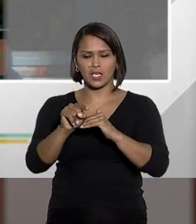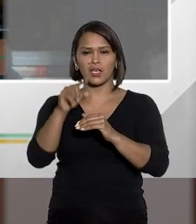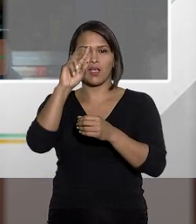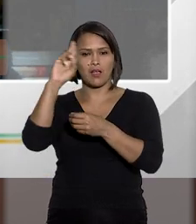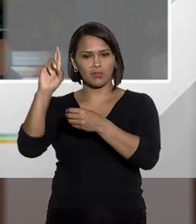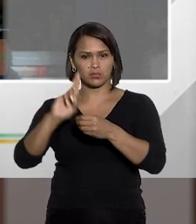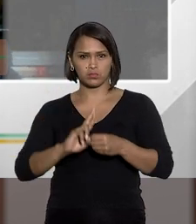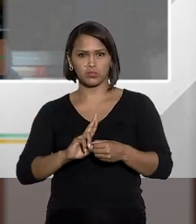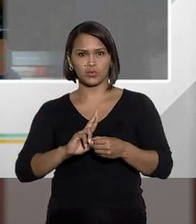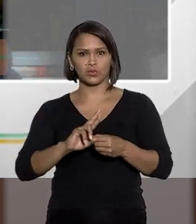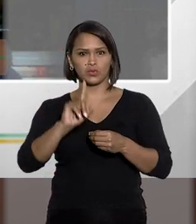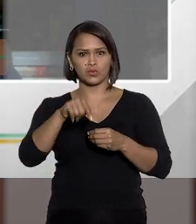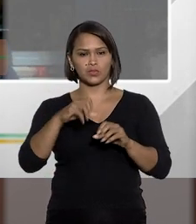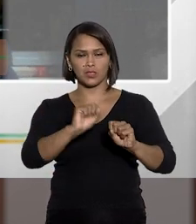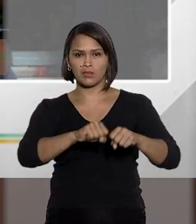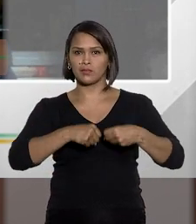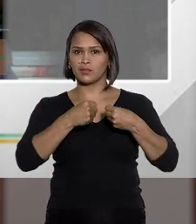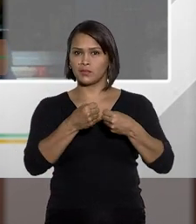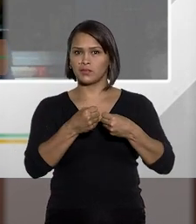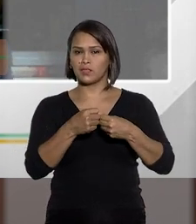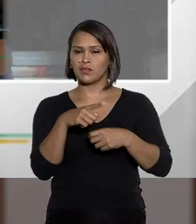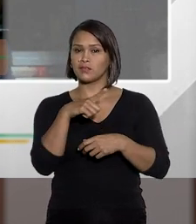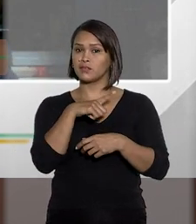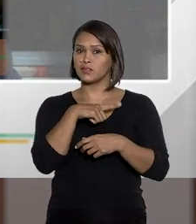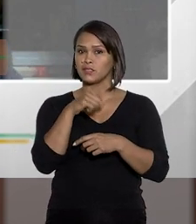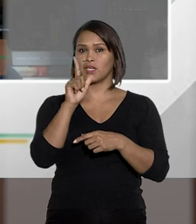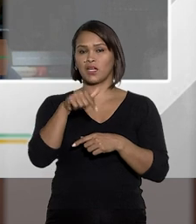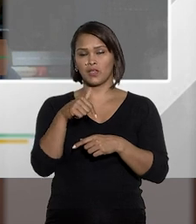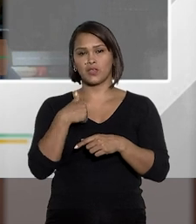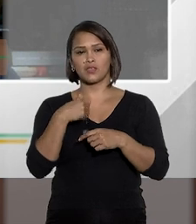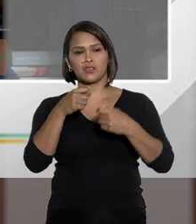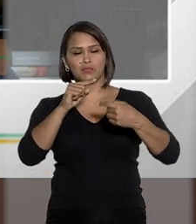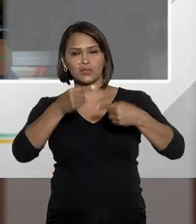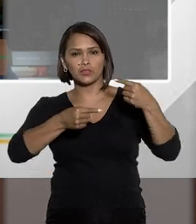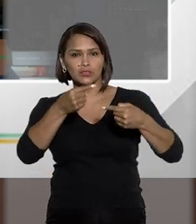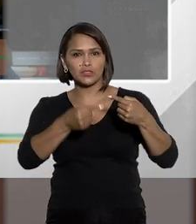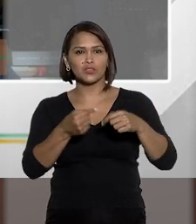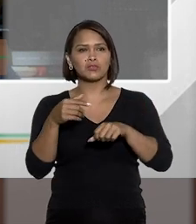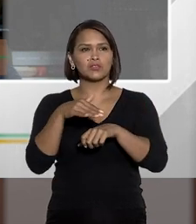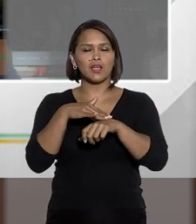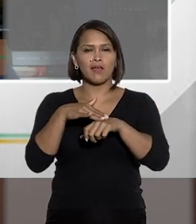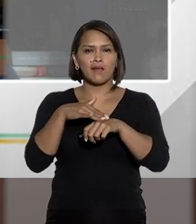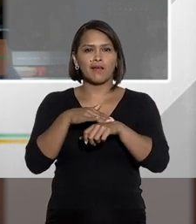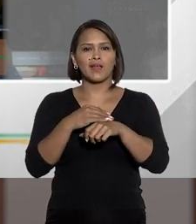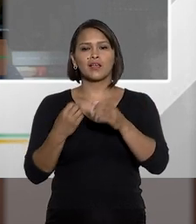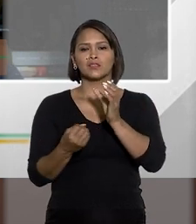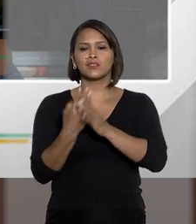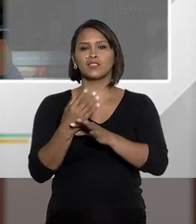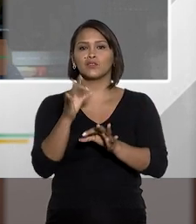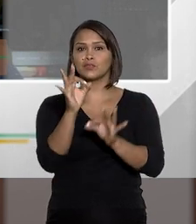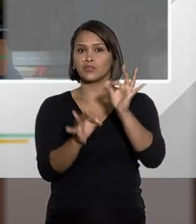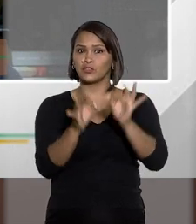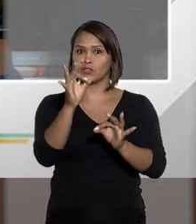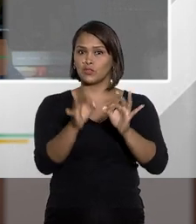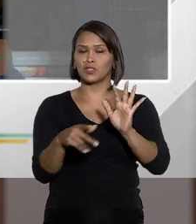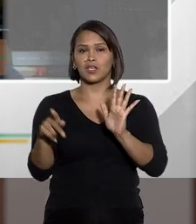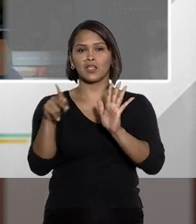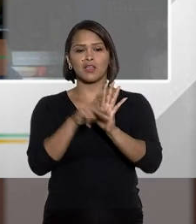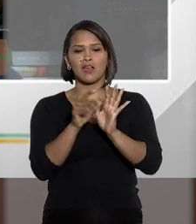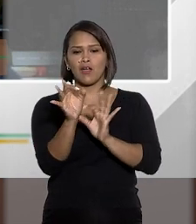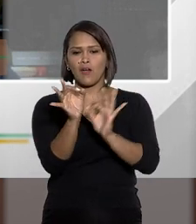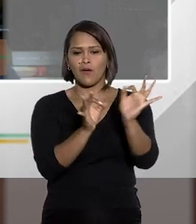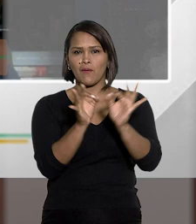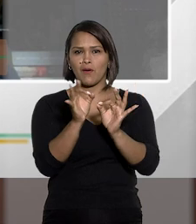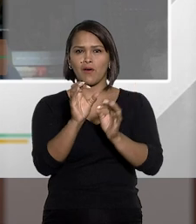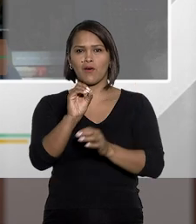pratica abuso de autoridade? E aí nós temos que discutir a natureza jurídica